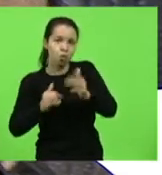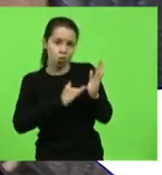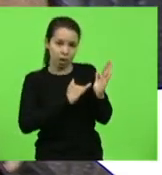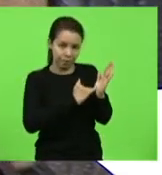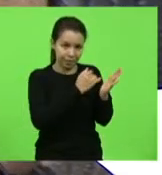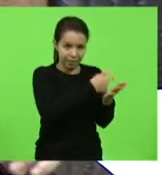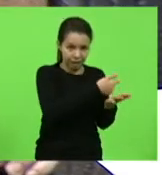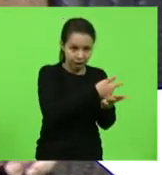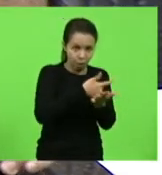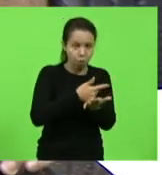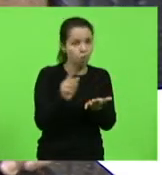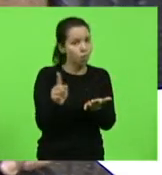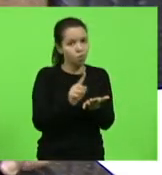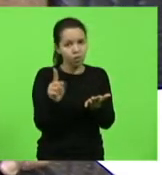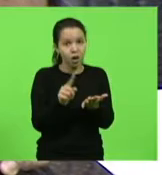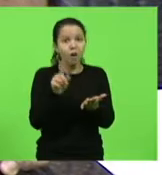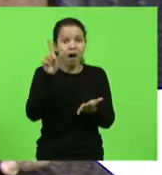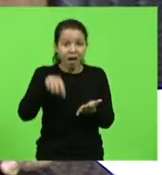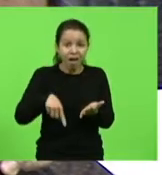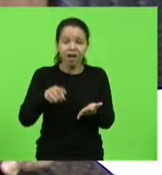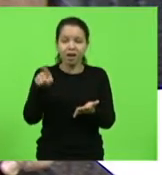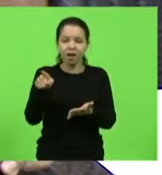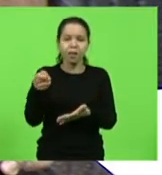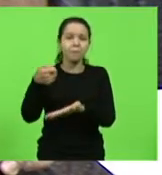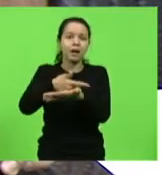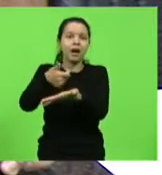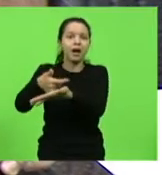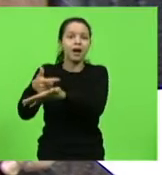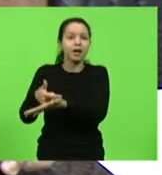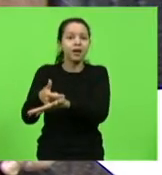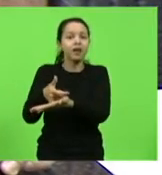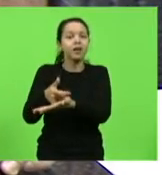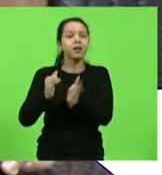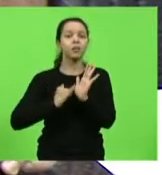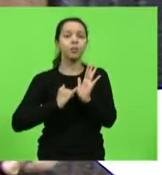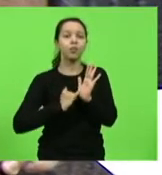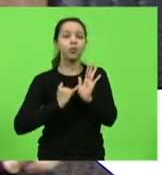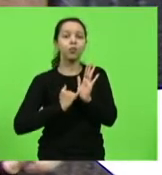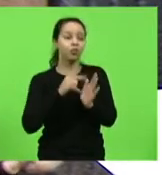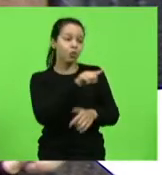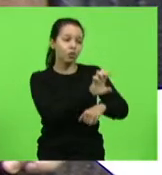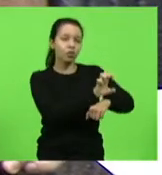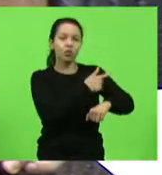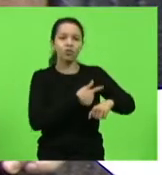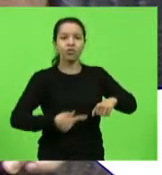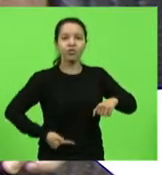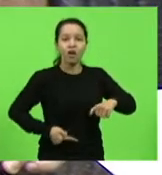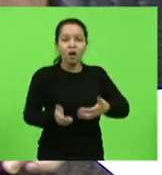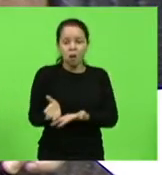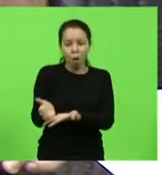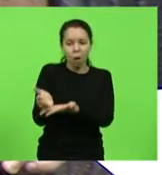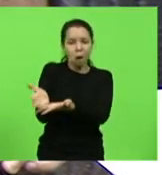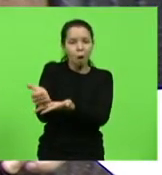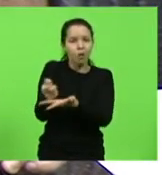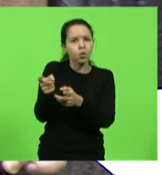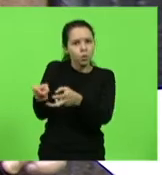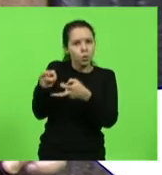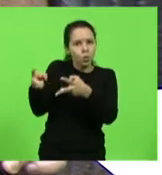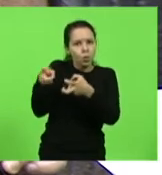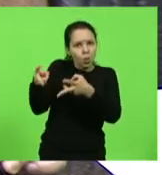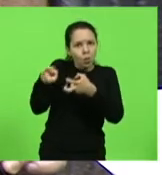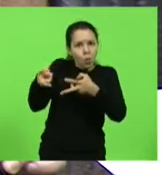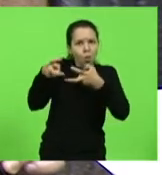grande luta é entre o pagador de impostos e o Estado, o Estado sugando cada vez mais, e o pagador de